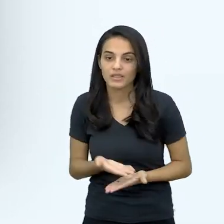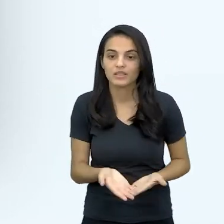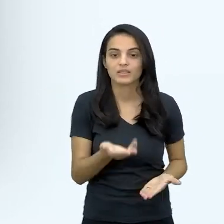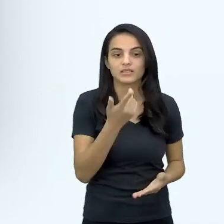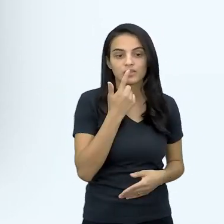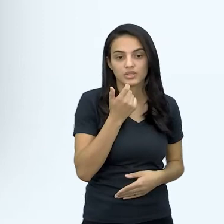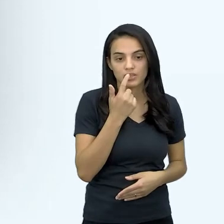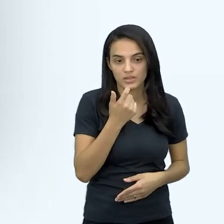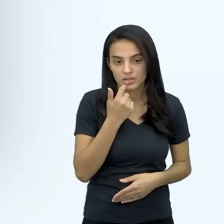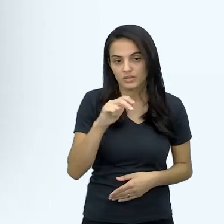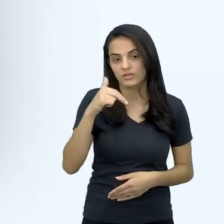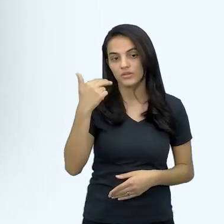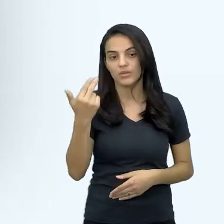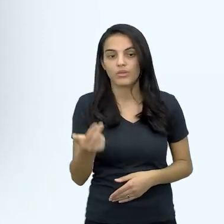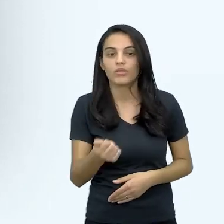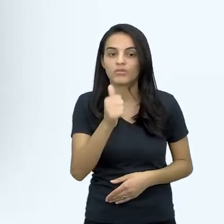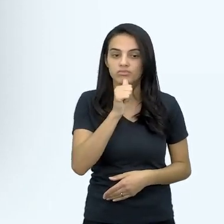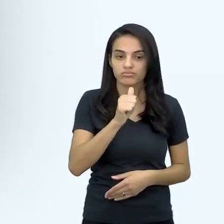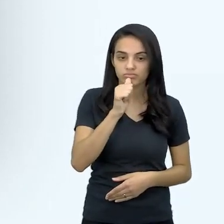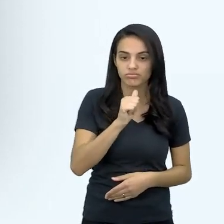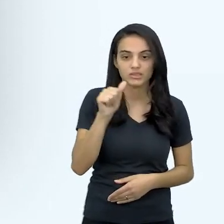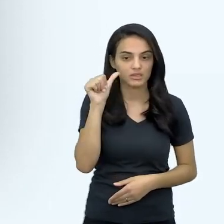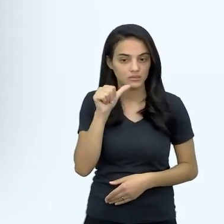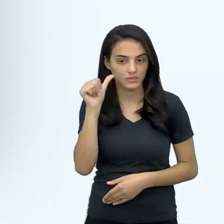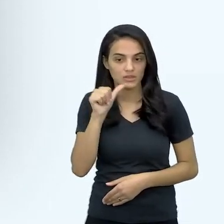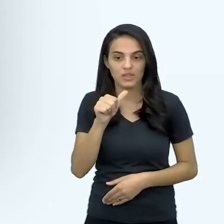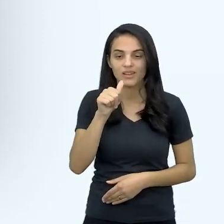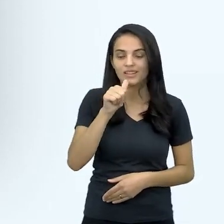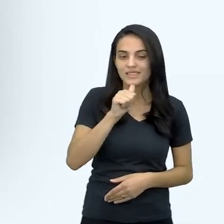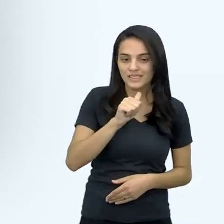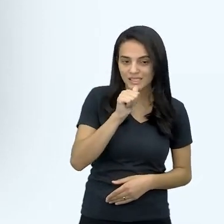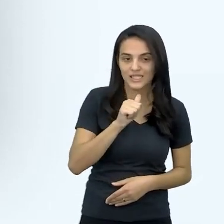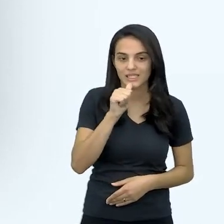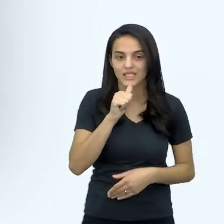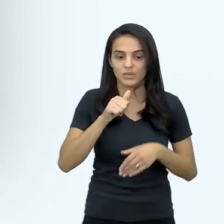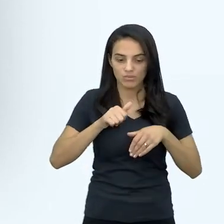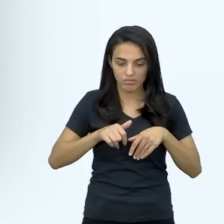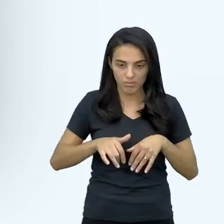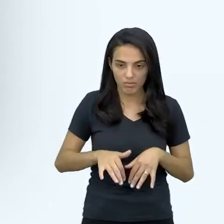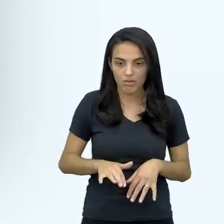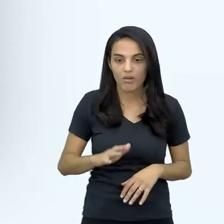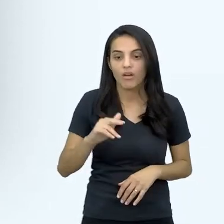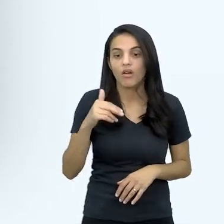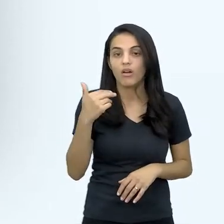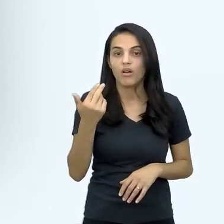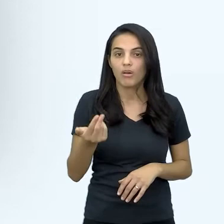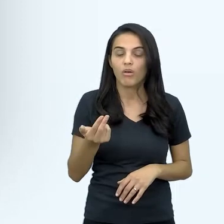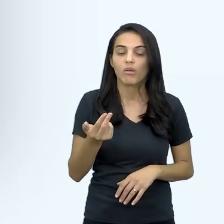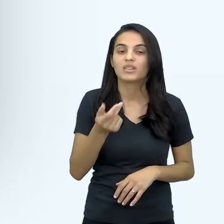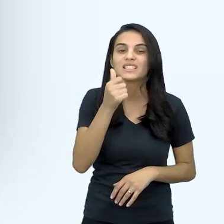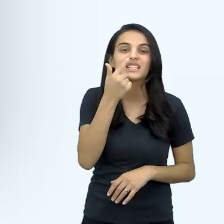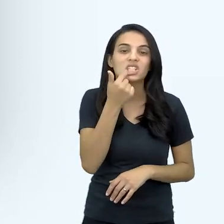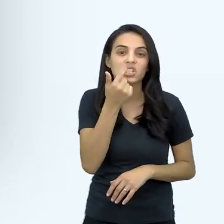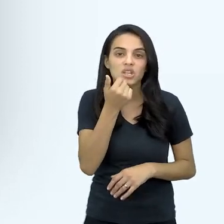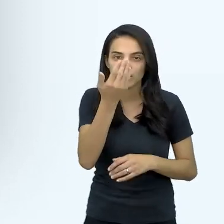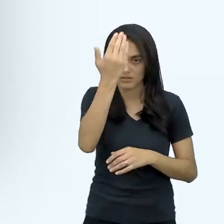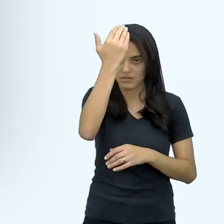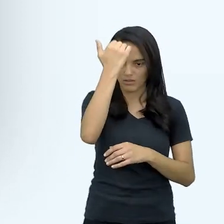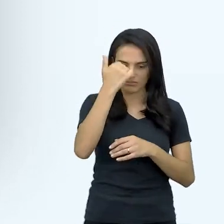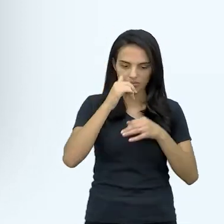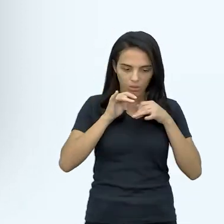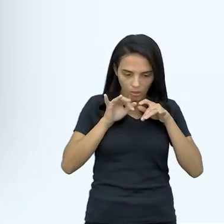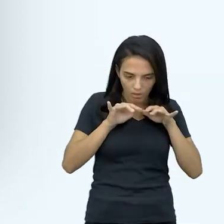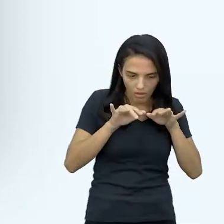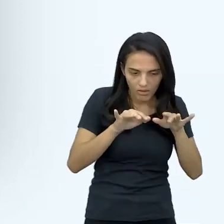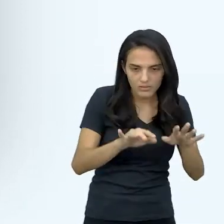por exemplo, através de uma menstruação, né, na caso das mulheres, né, ou hemorragia interna, né, para